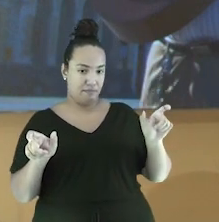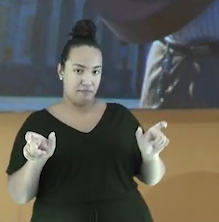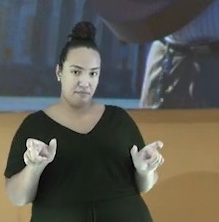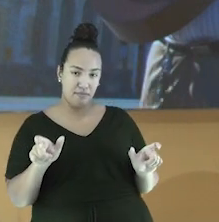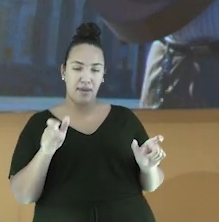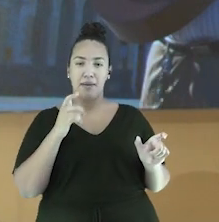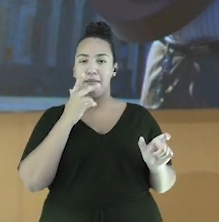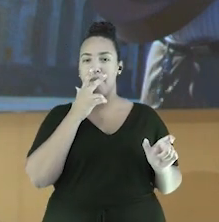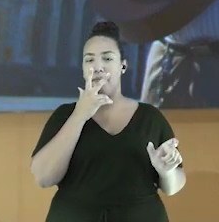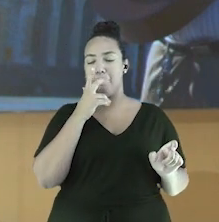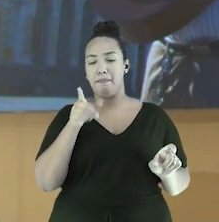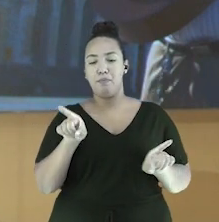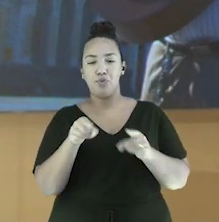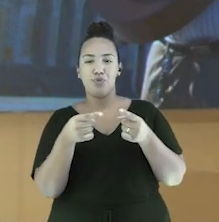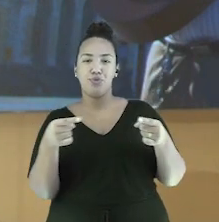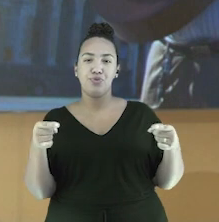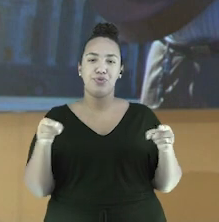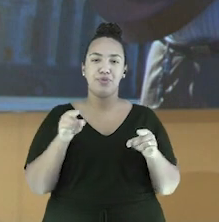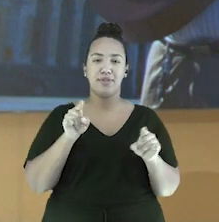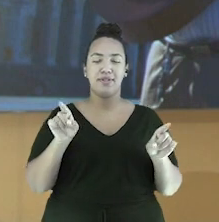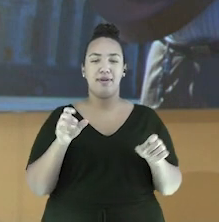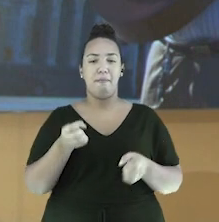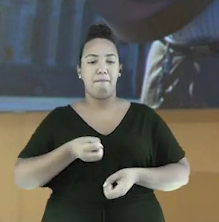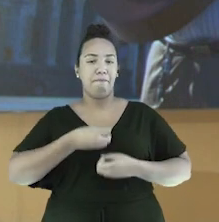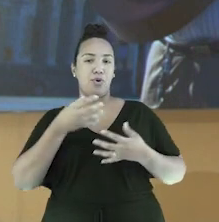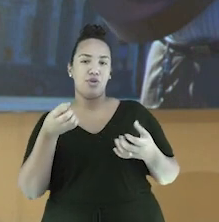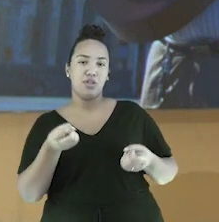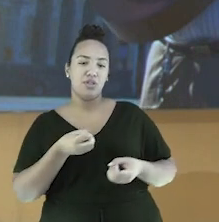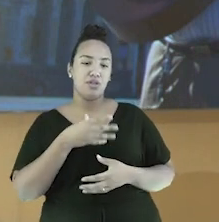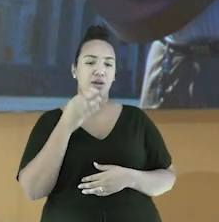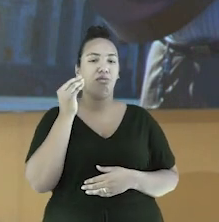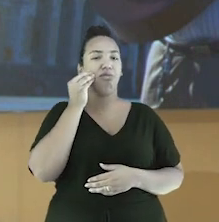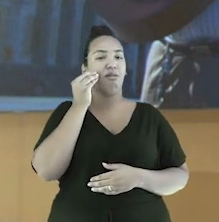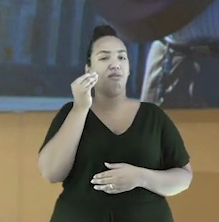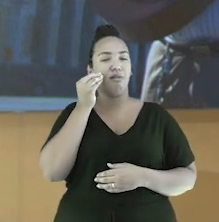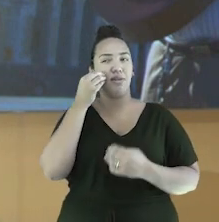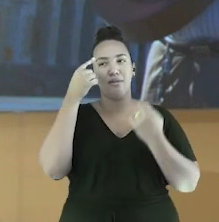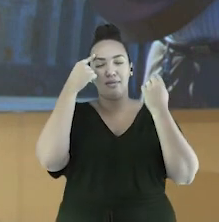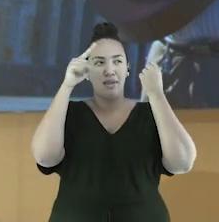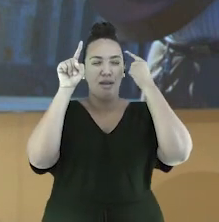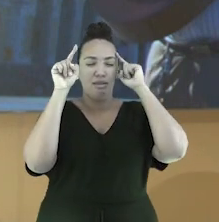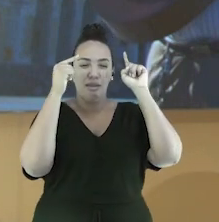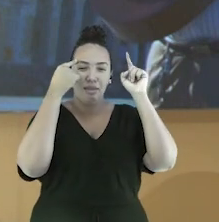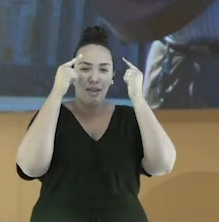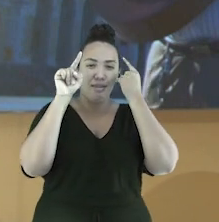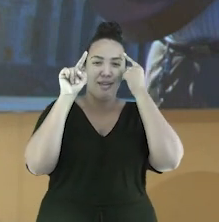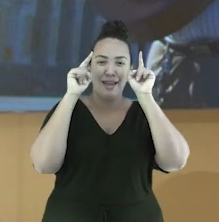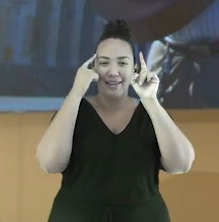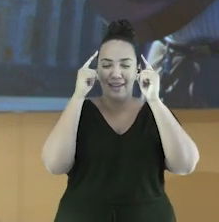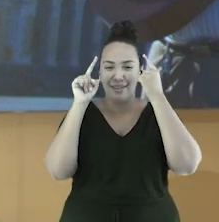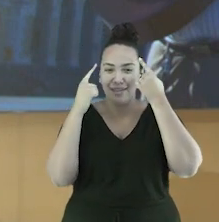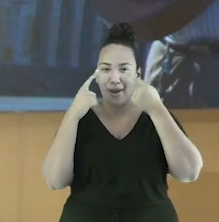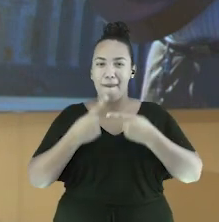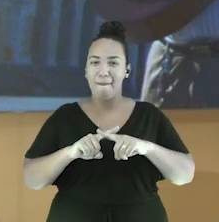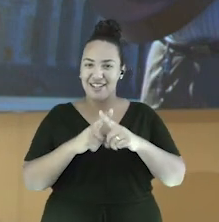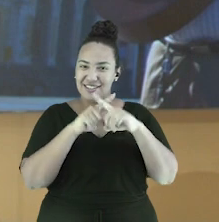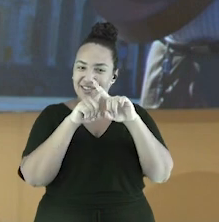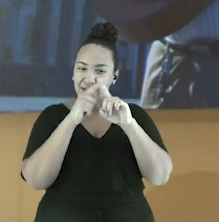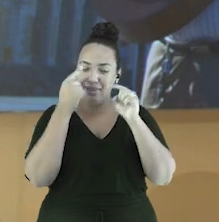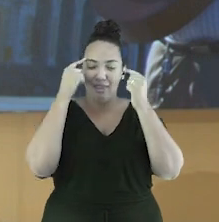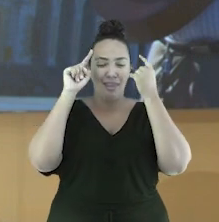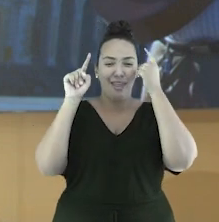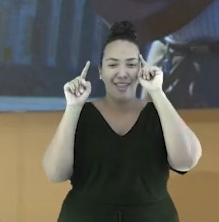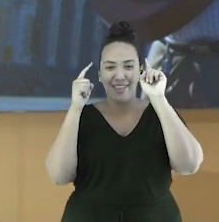essas pessoas utilizam versos. Cada uma tenta fazer um verso mais bonito e criativo que a outra. E o resultado é uma